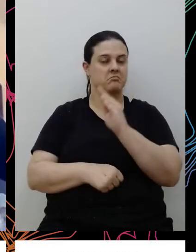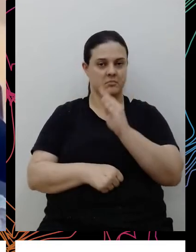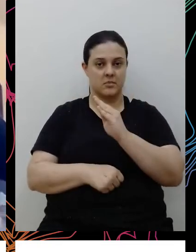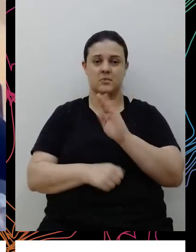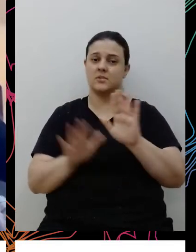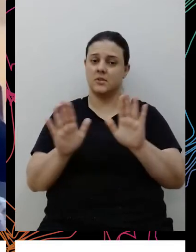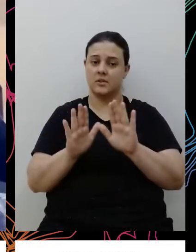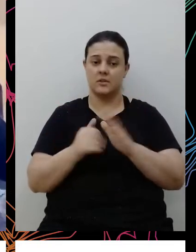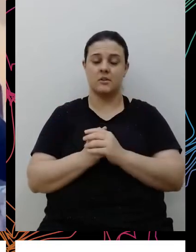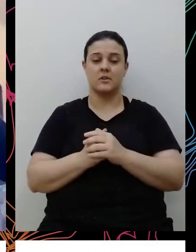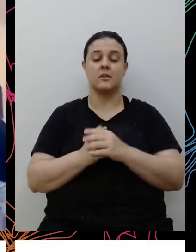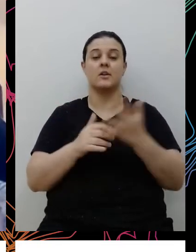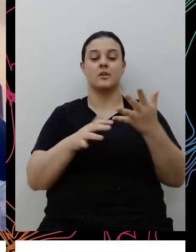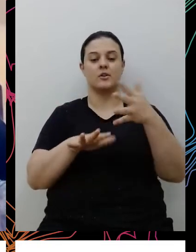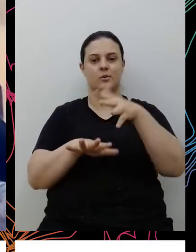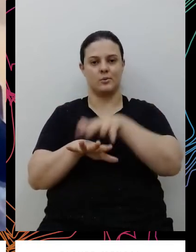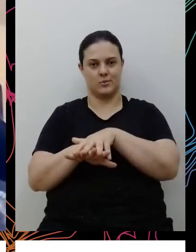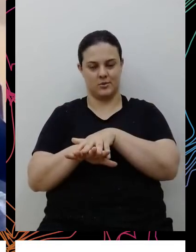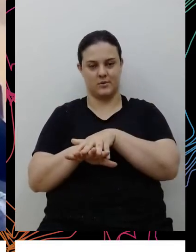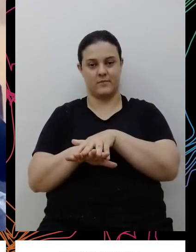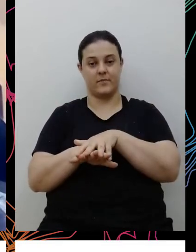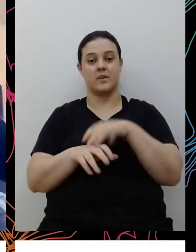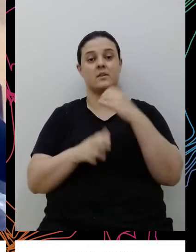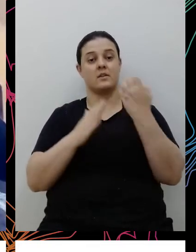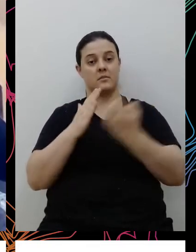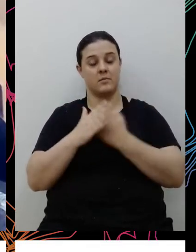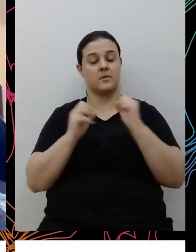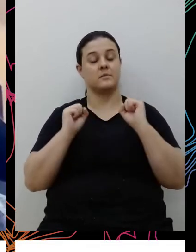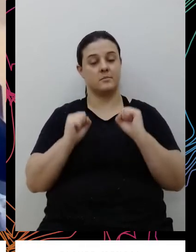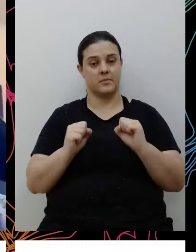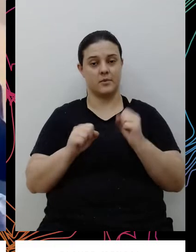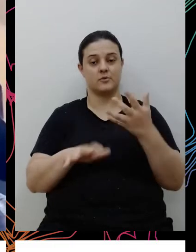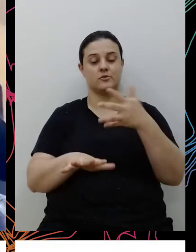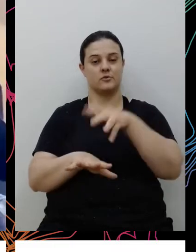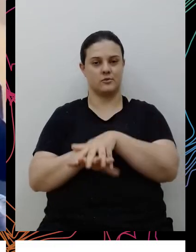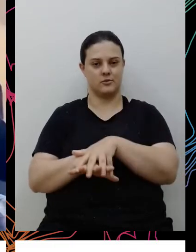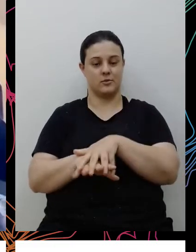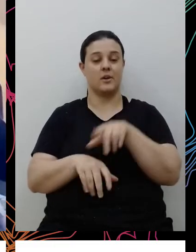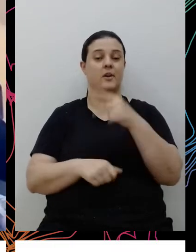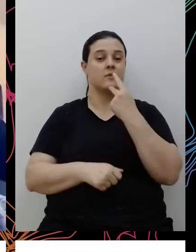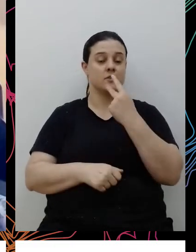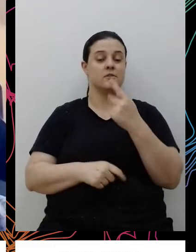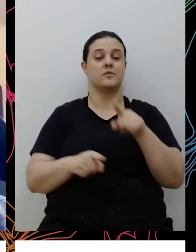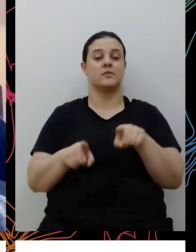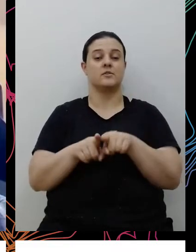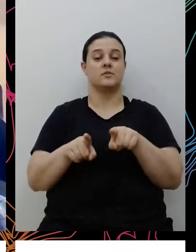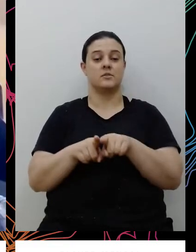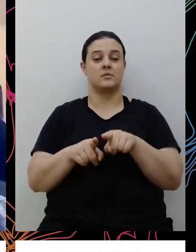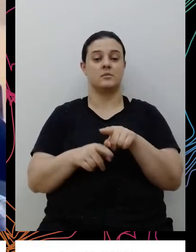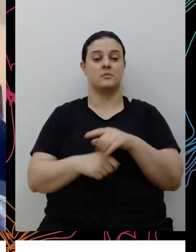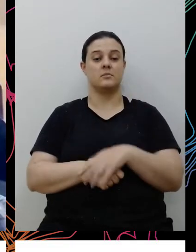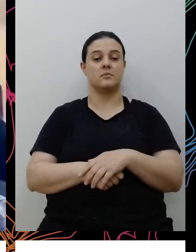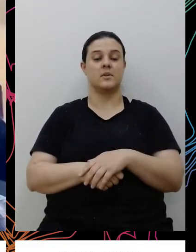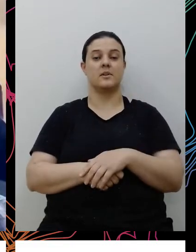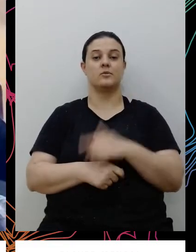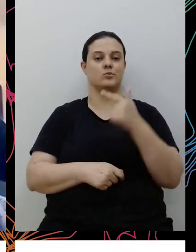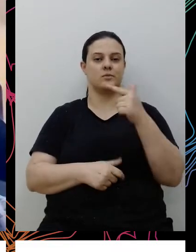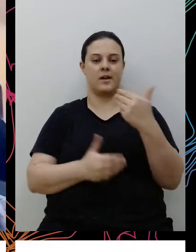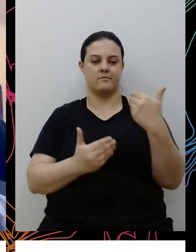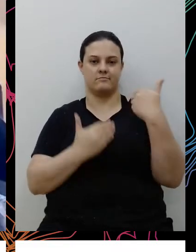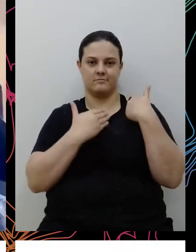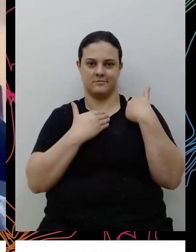Mas como que a gente inclui, né? Então, as empresas podem muito bem incluir. E você mencionou a falta de cargos de liderança, né?